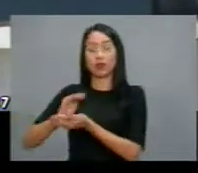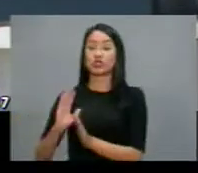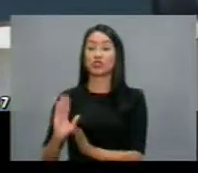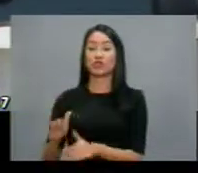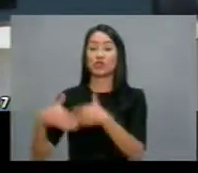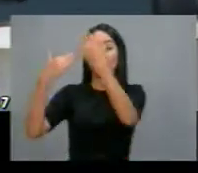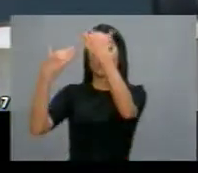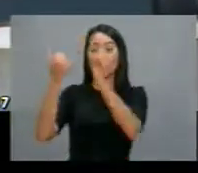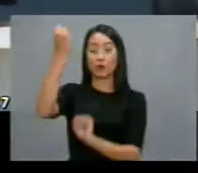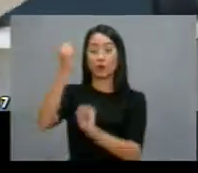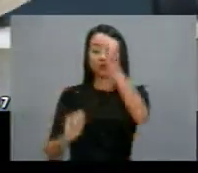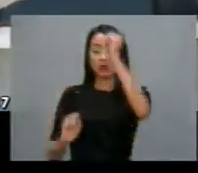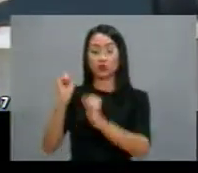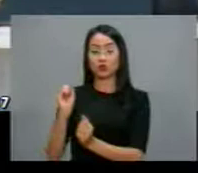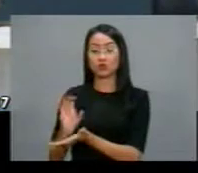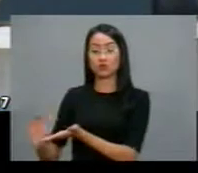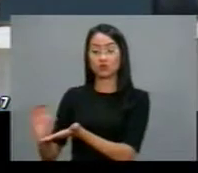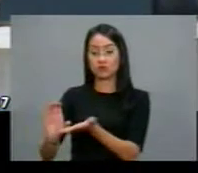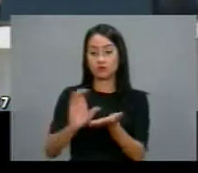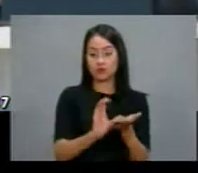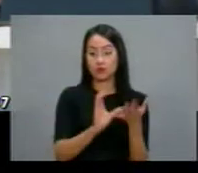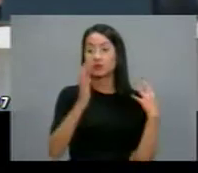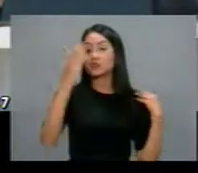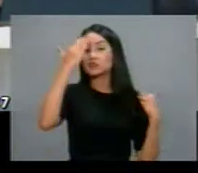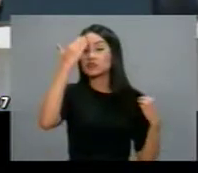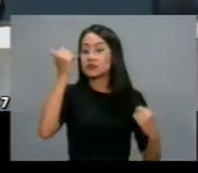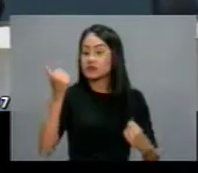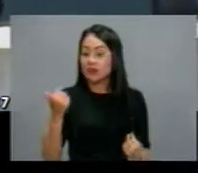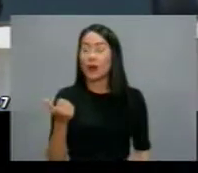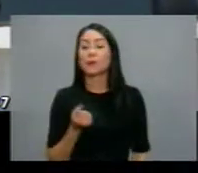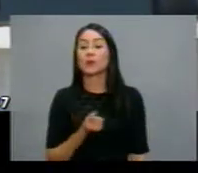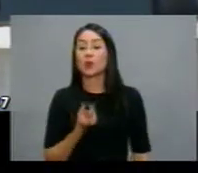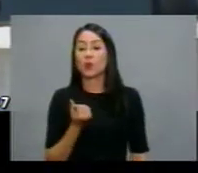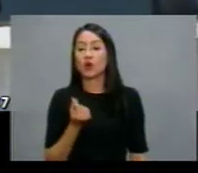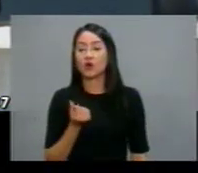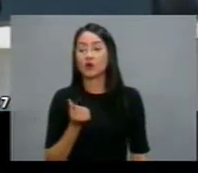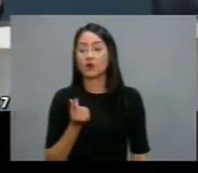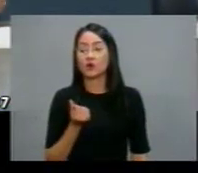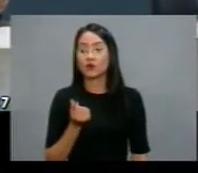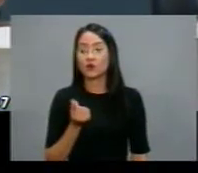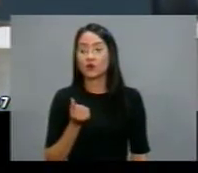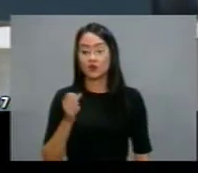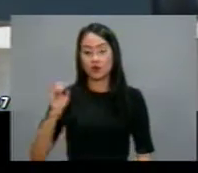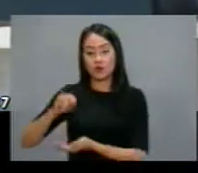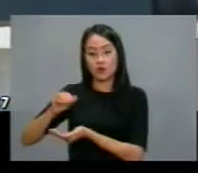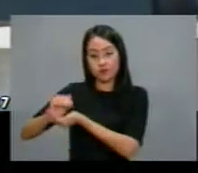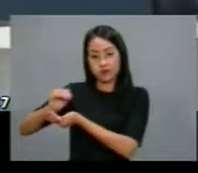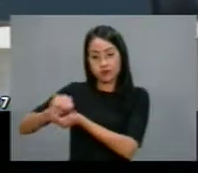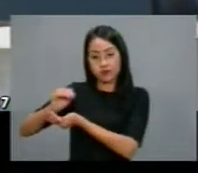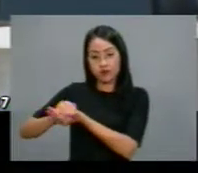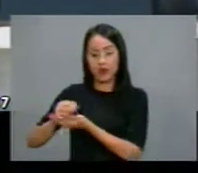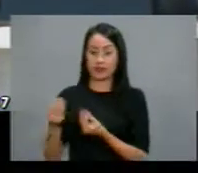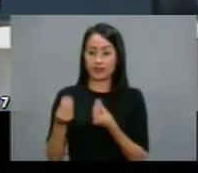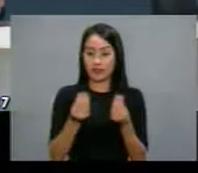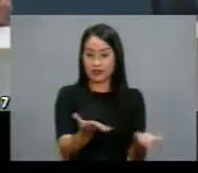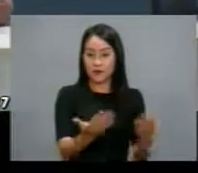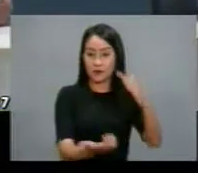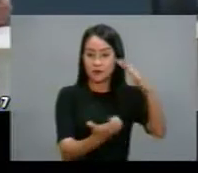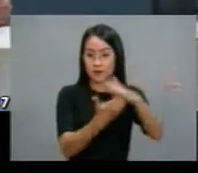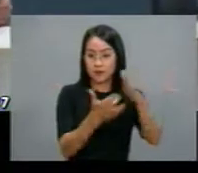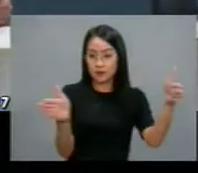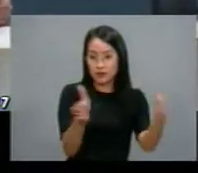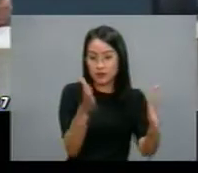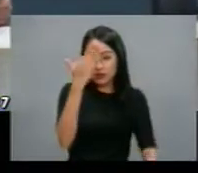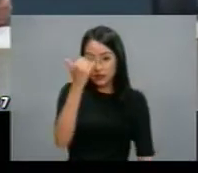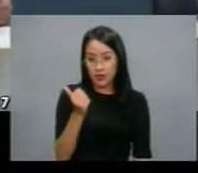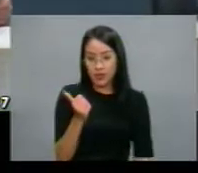Você sabe quanto foi aplicado no Fundo de Financiamento às Micros, Pequenas e Médias Empresas do